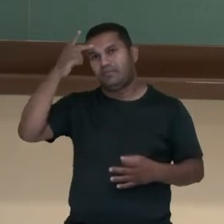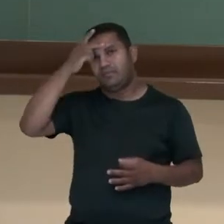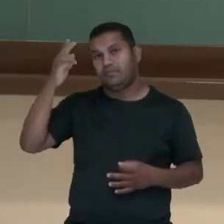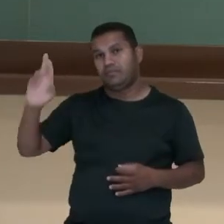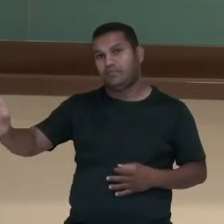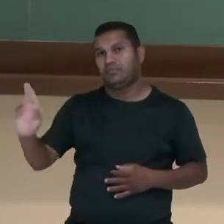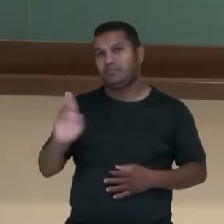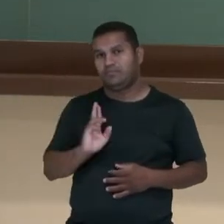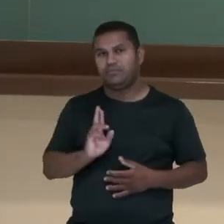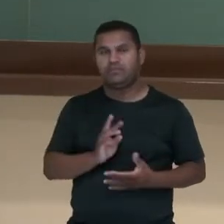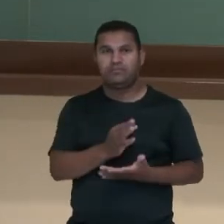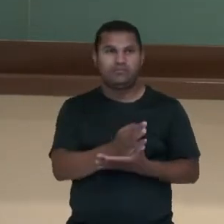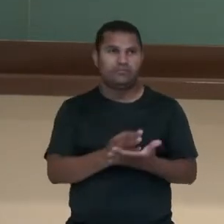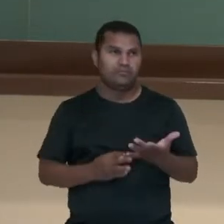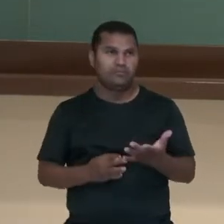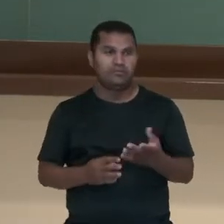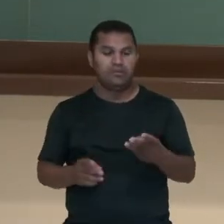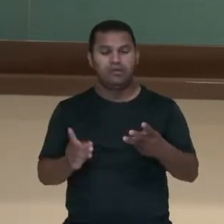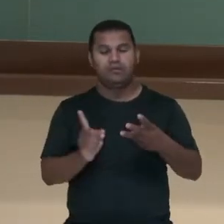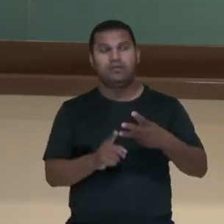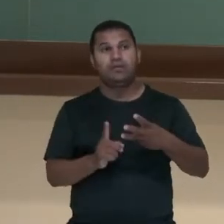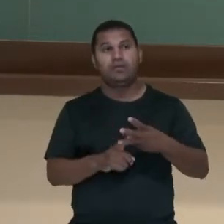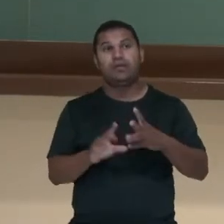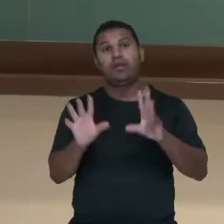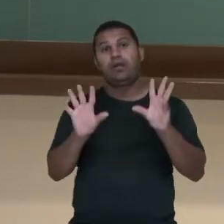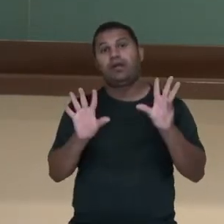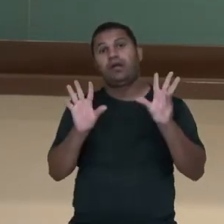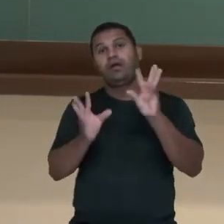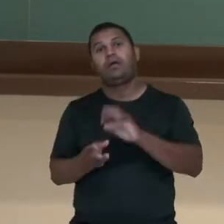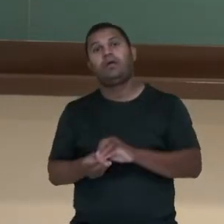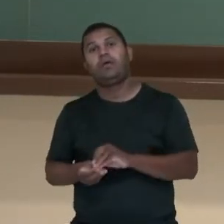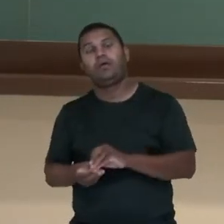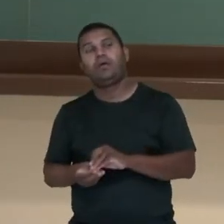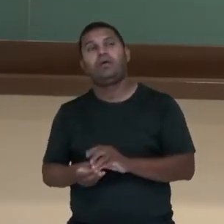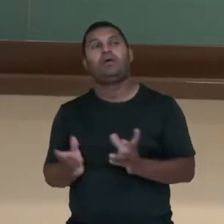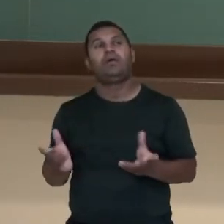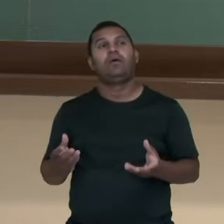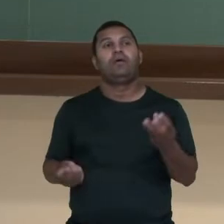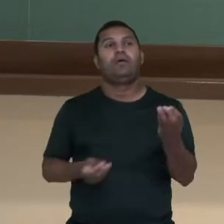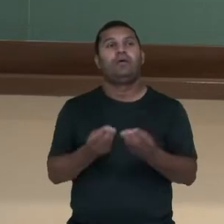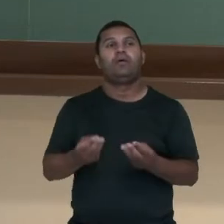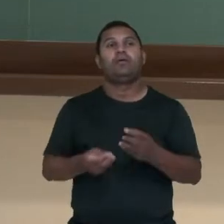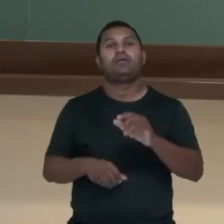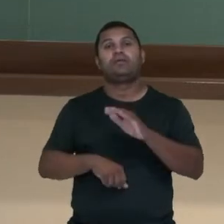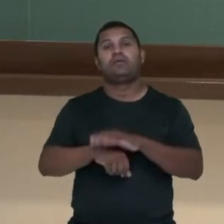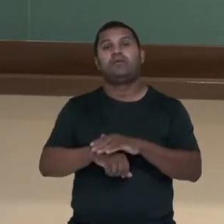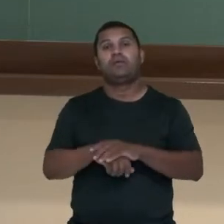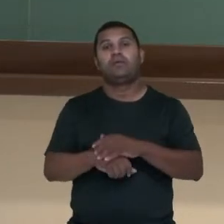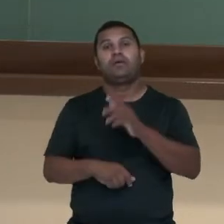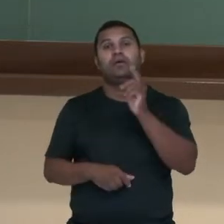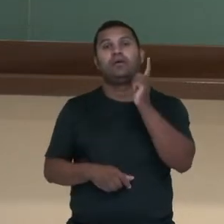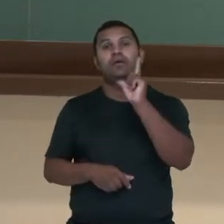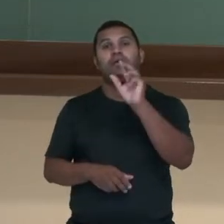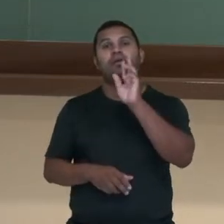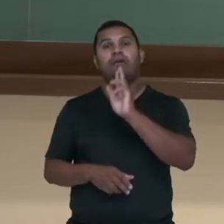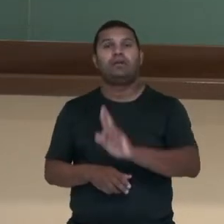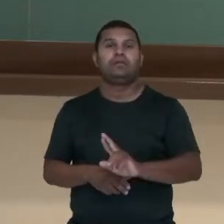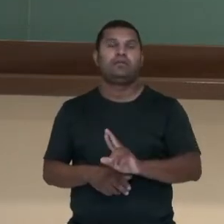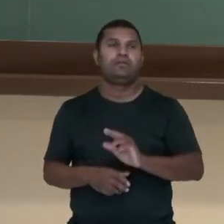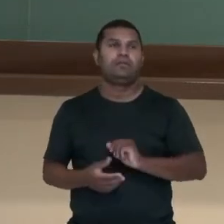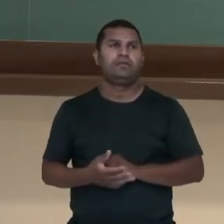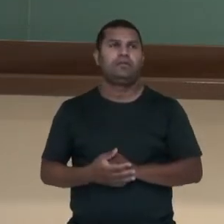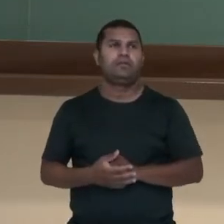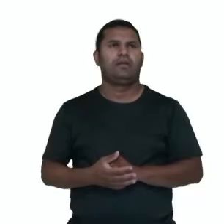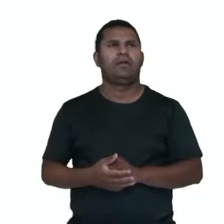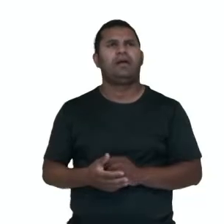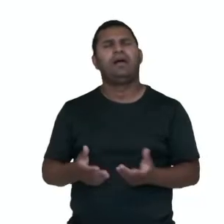terminar com a resposta, que parecer mais interessante, ou com uma reflexão sobre o tempo. Das características